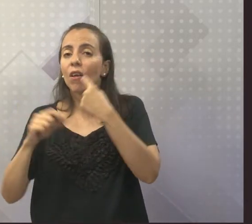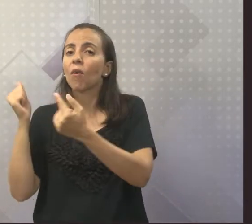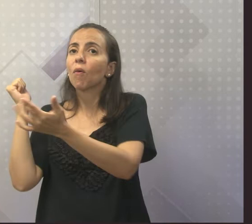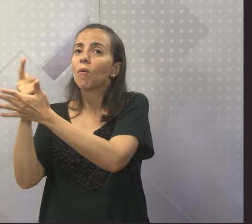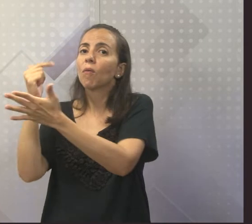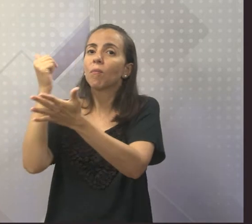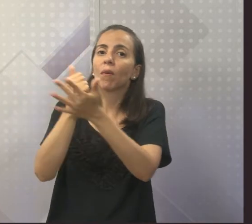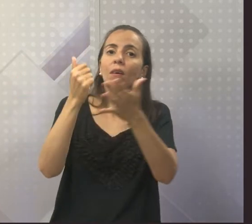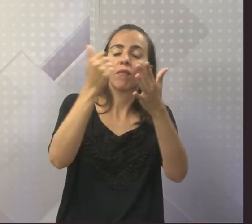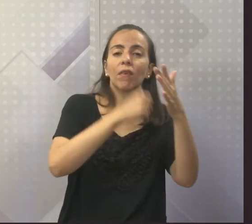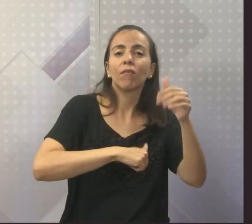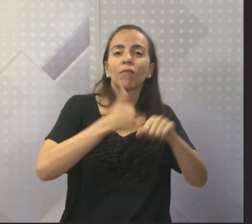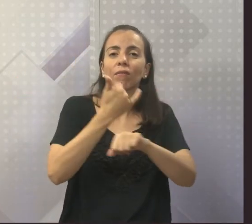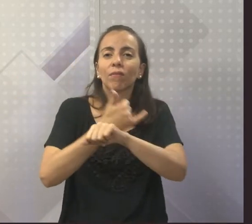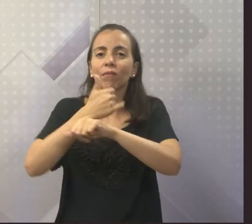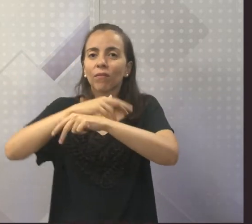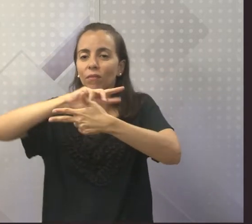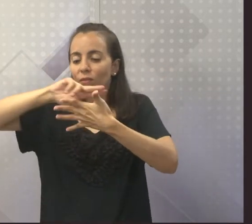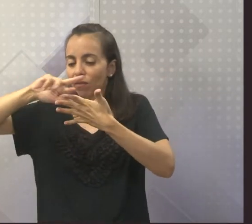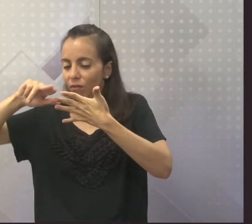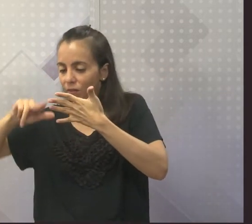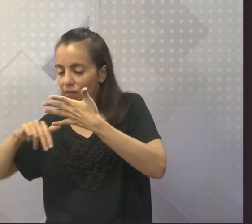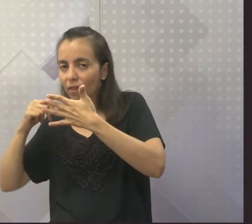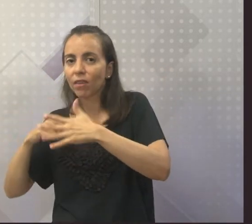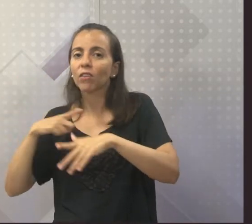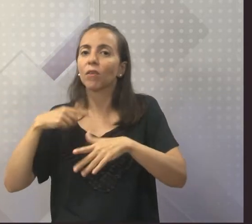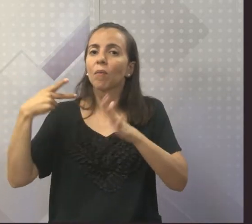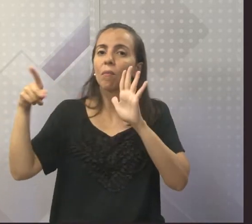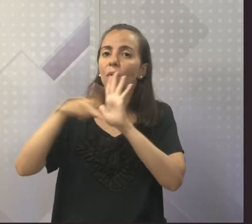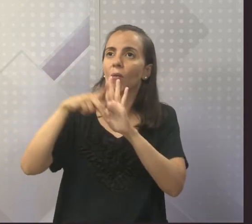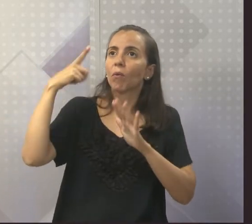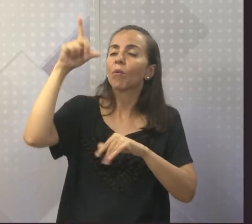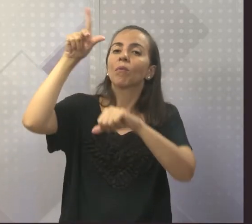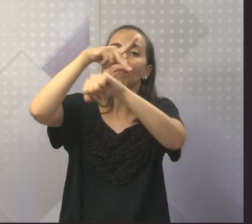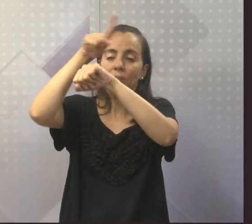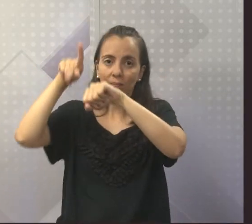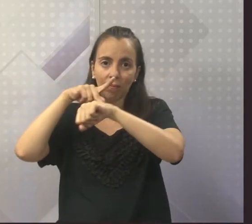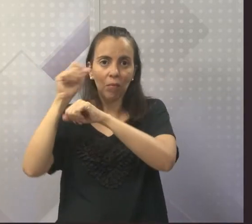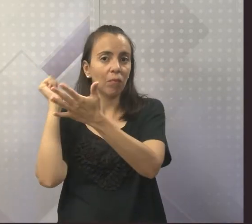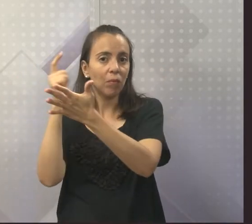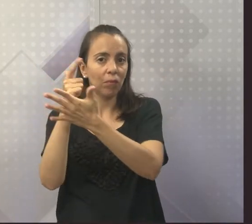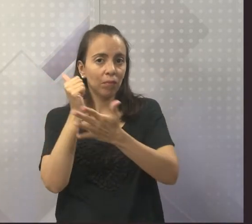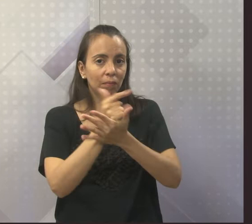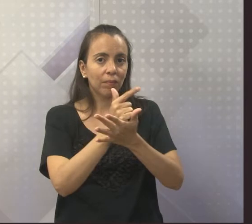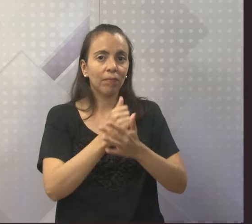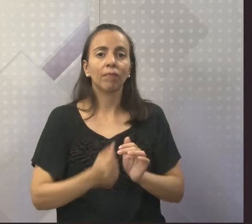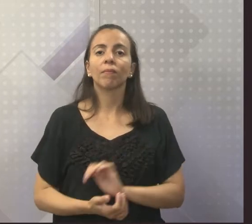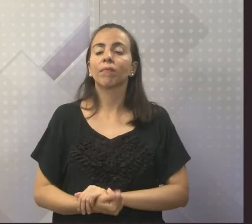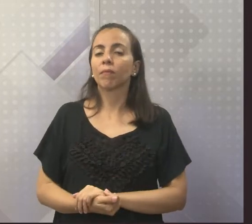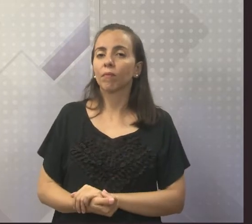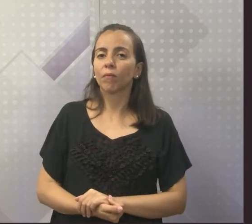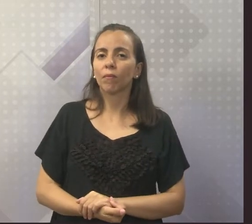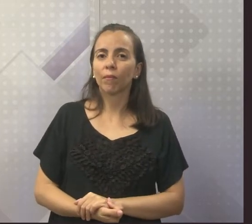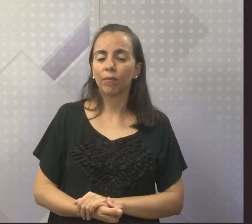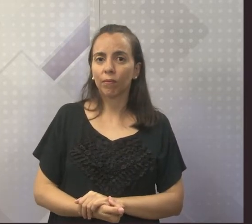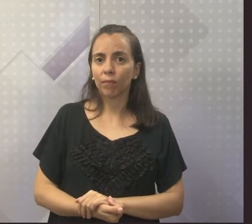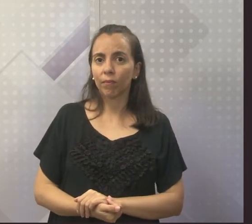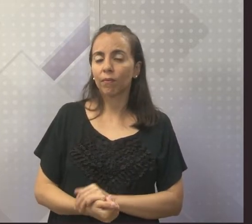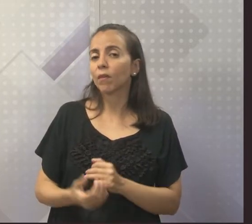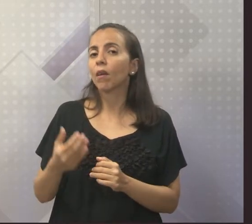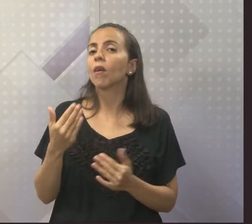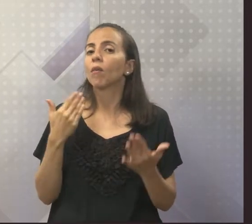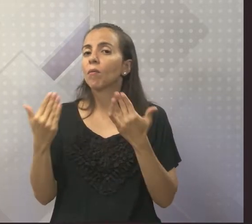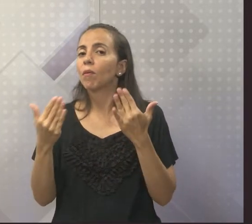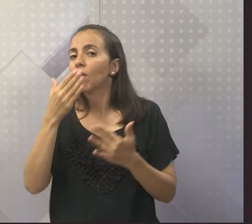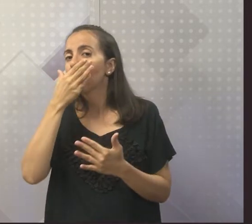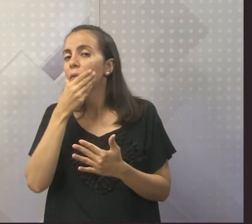né? E lançando jornais engajados na causa negra, como o periódico, o mulato ou o homem de cor.